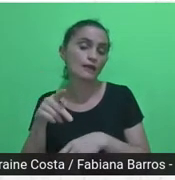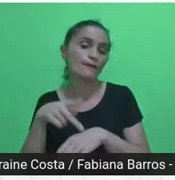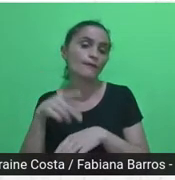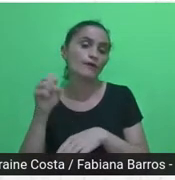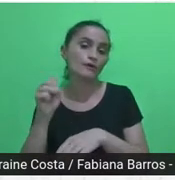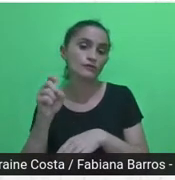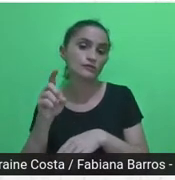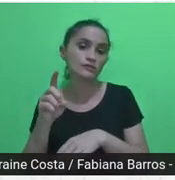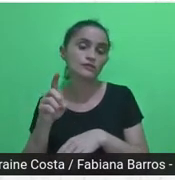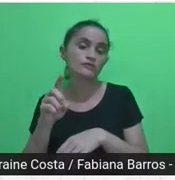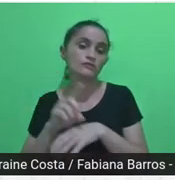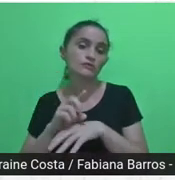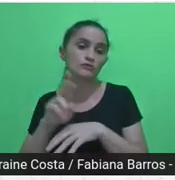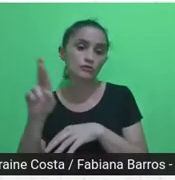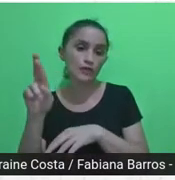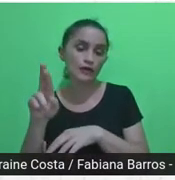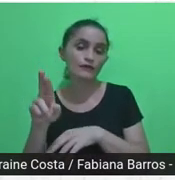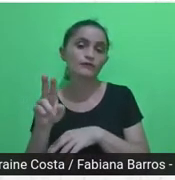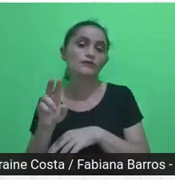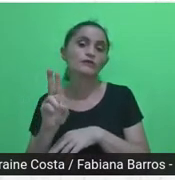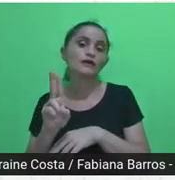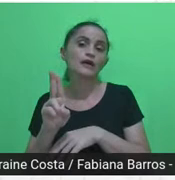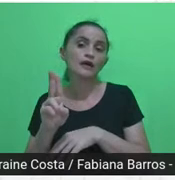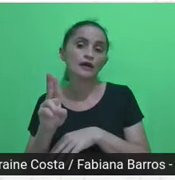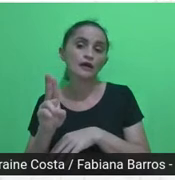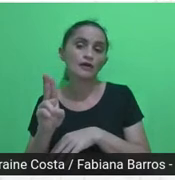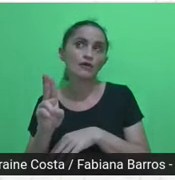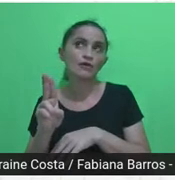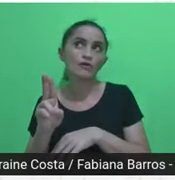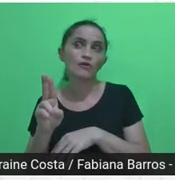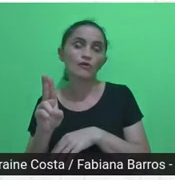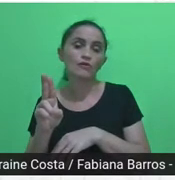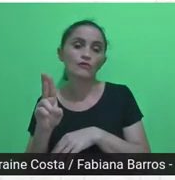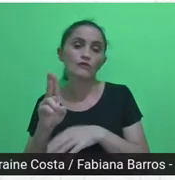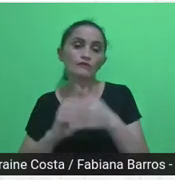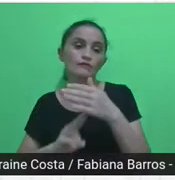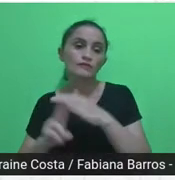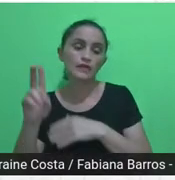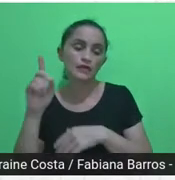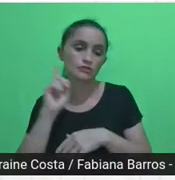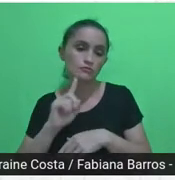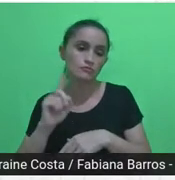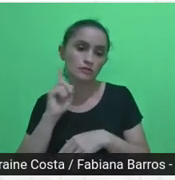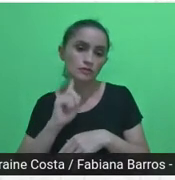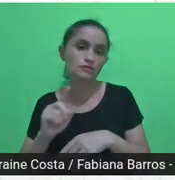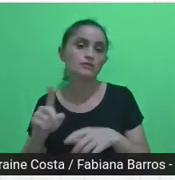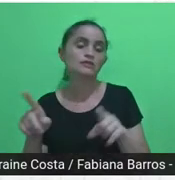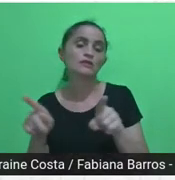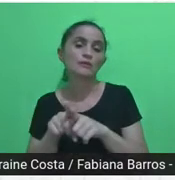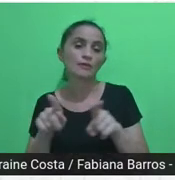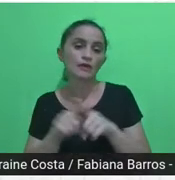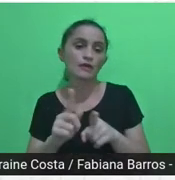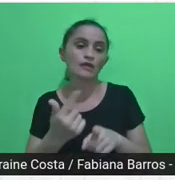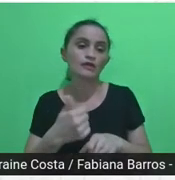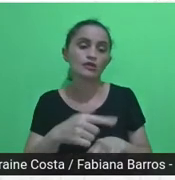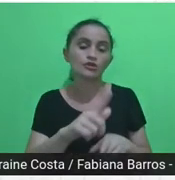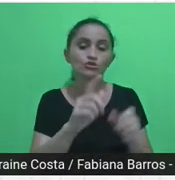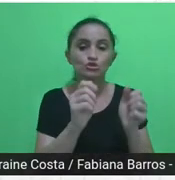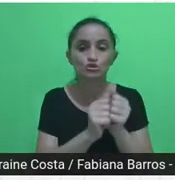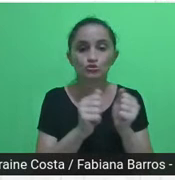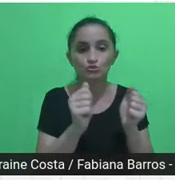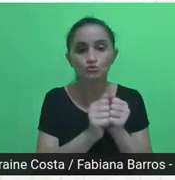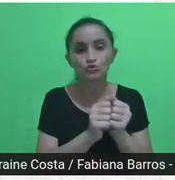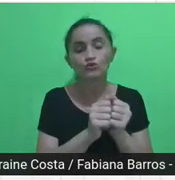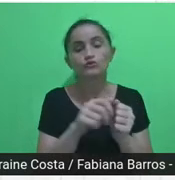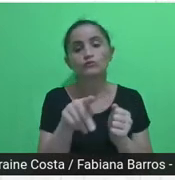Universidade Federal de Minas Gerais, e fez essa ponte com os professores do MUM, né?